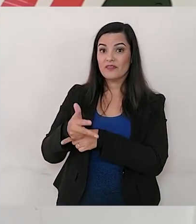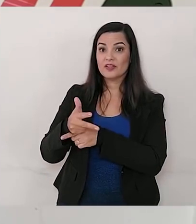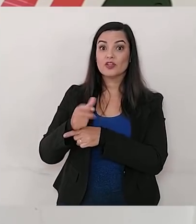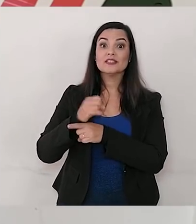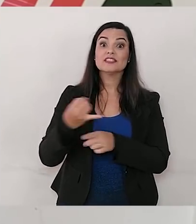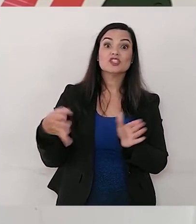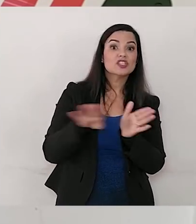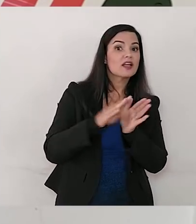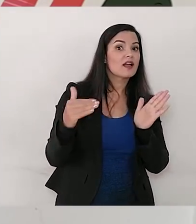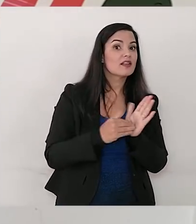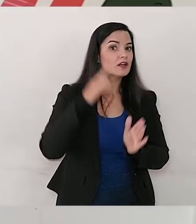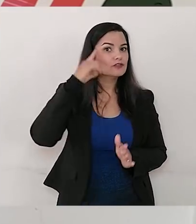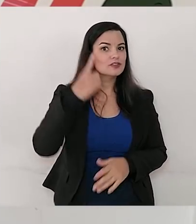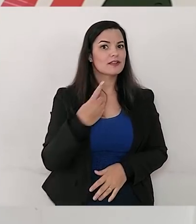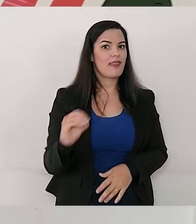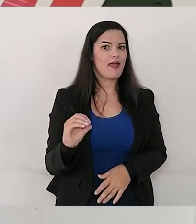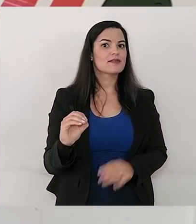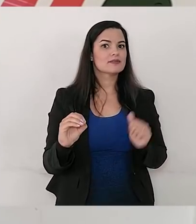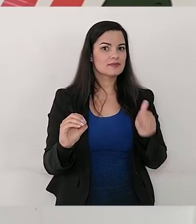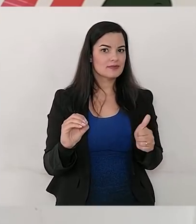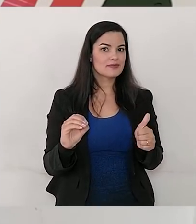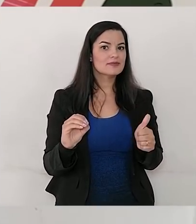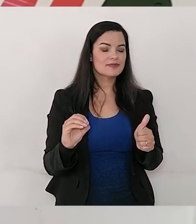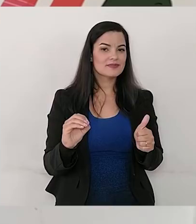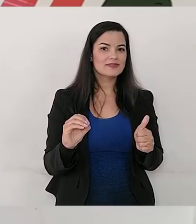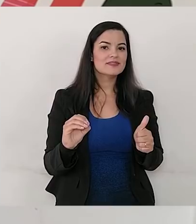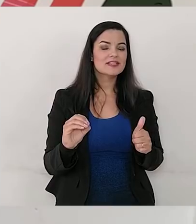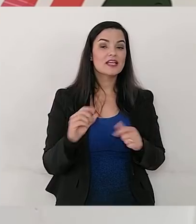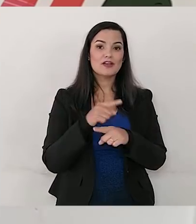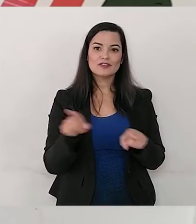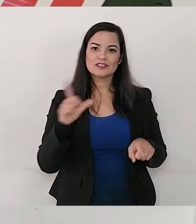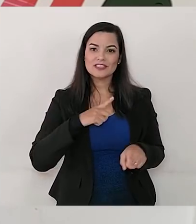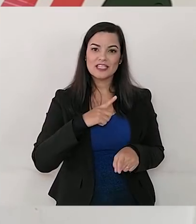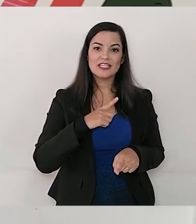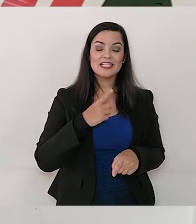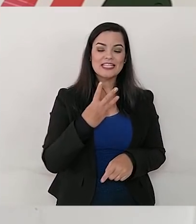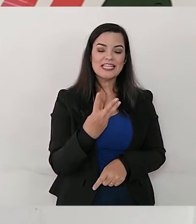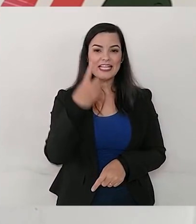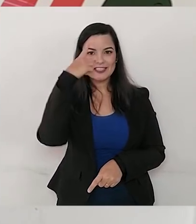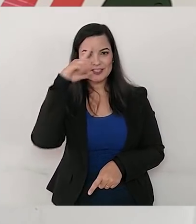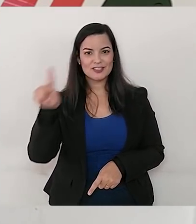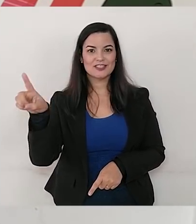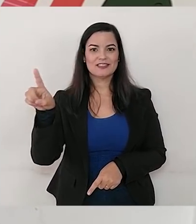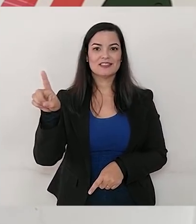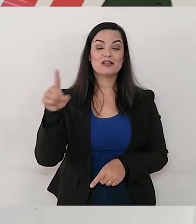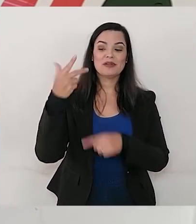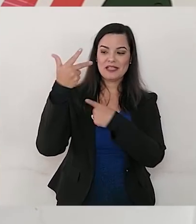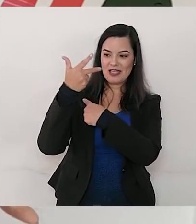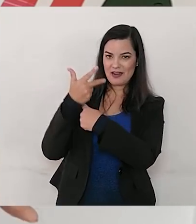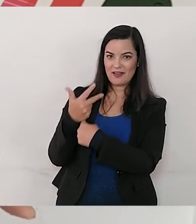enviados até o dia 10, tá bom? Então, vocês têm três dias aí para